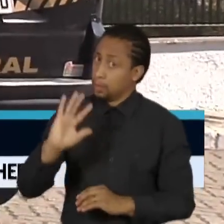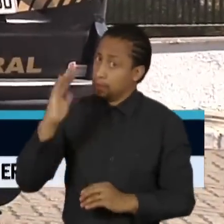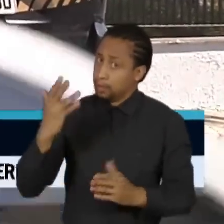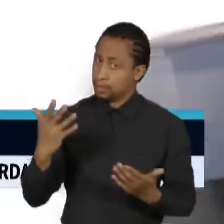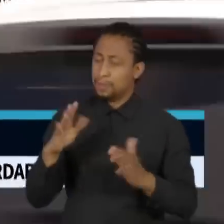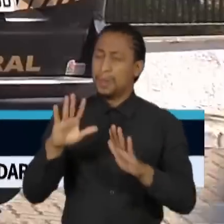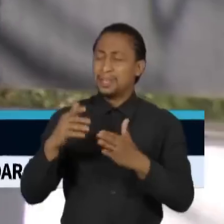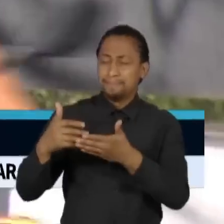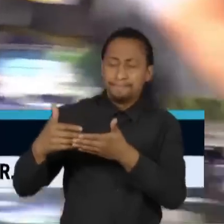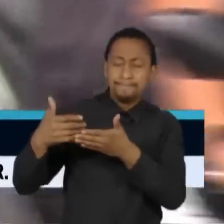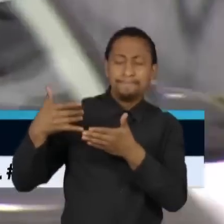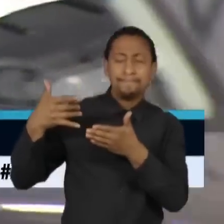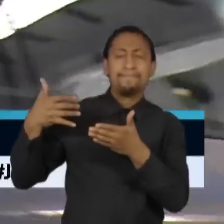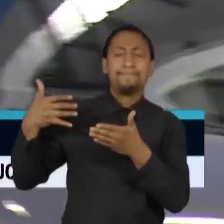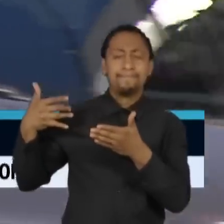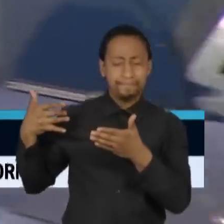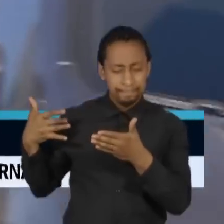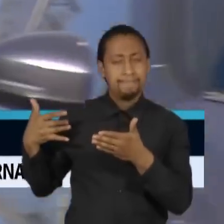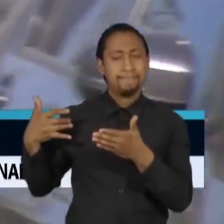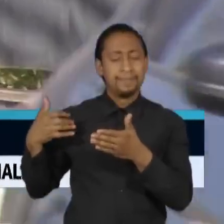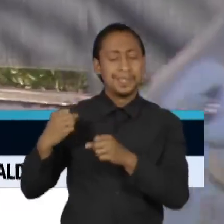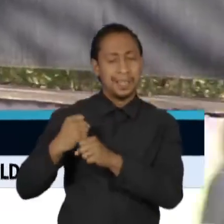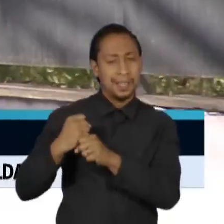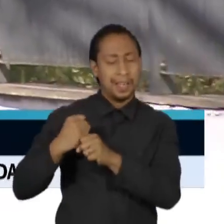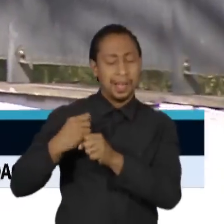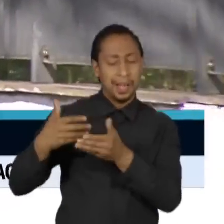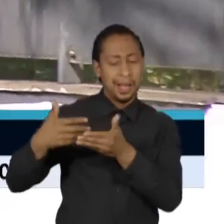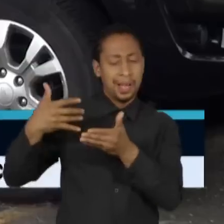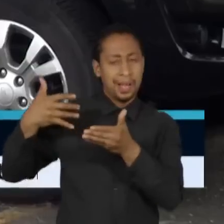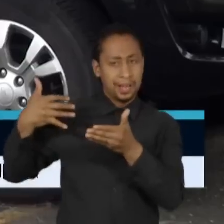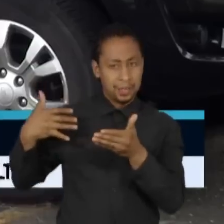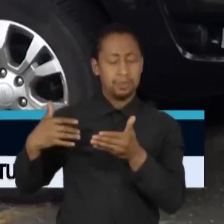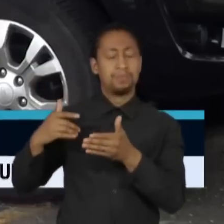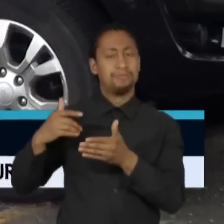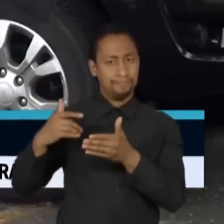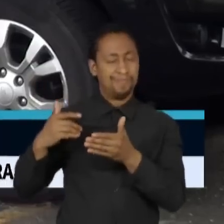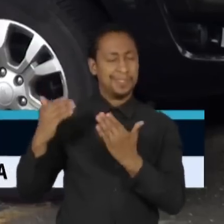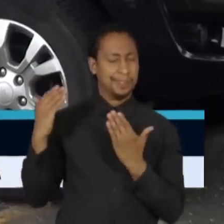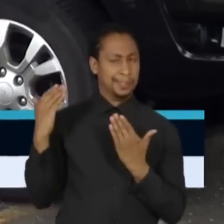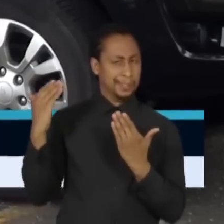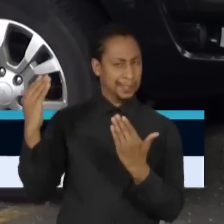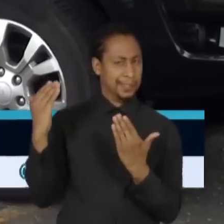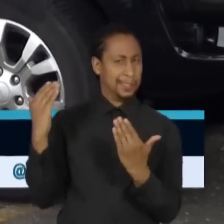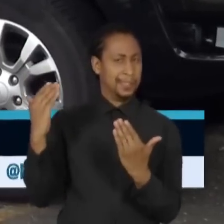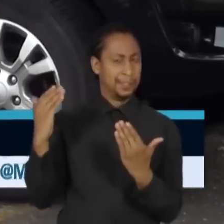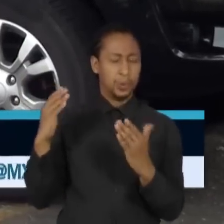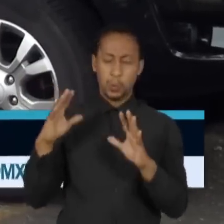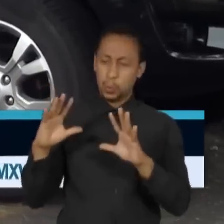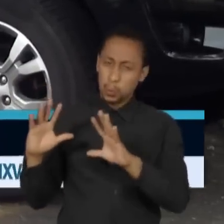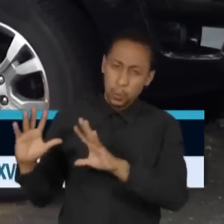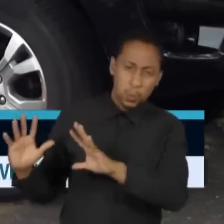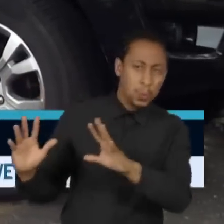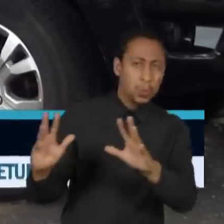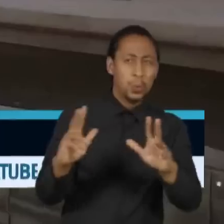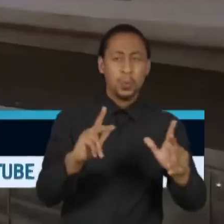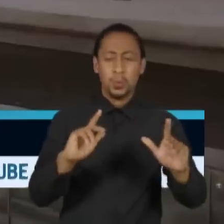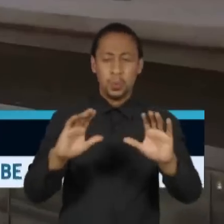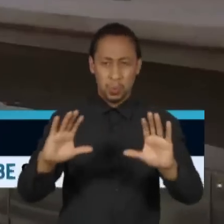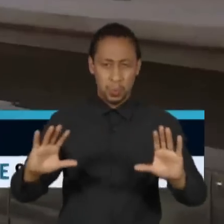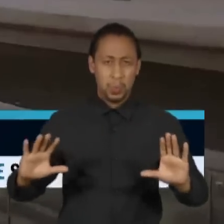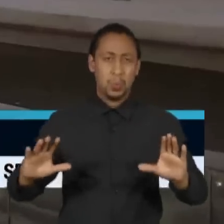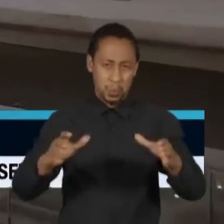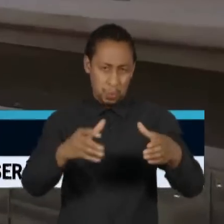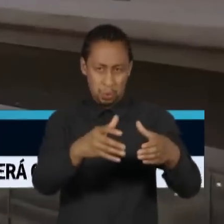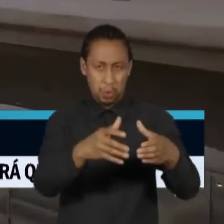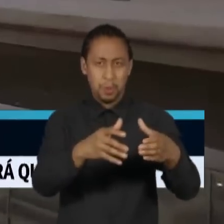anos, uma série de indícios fortes de que todo o sistema de fiscalização